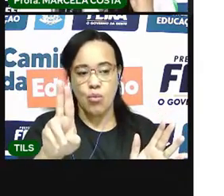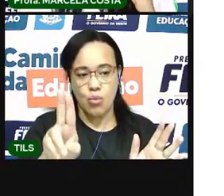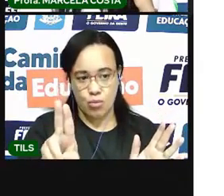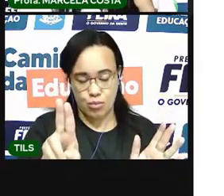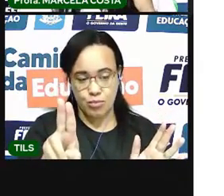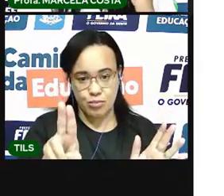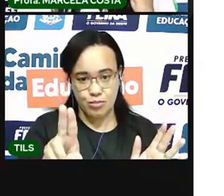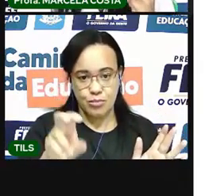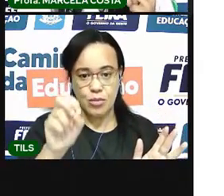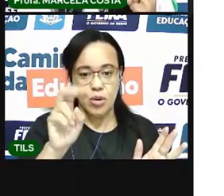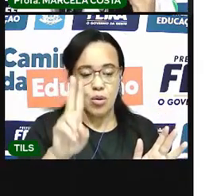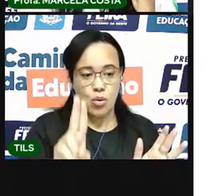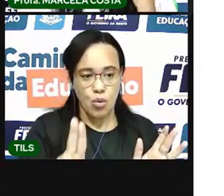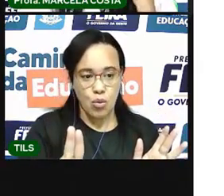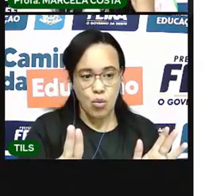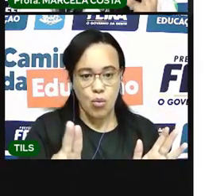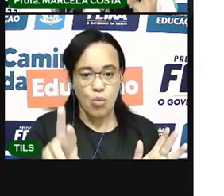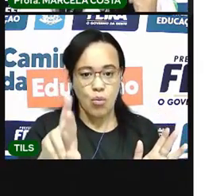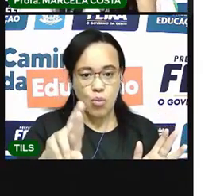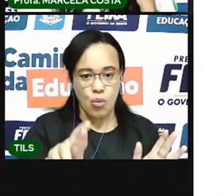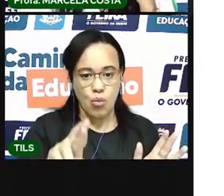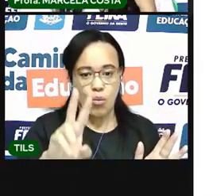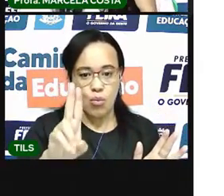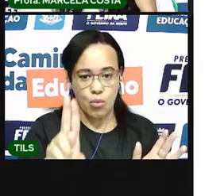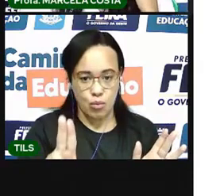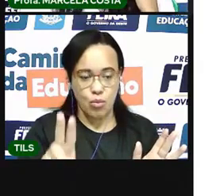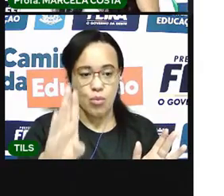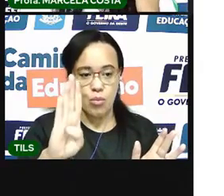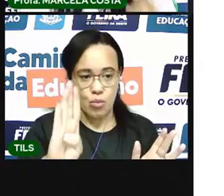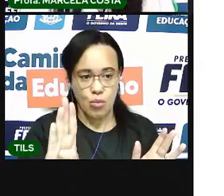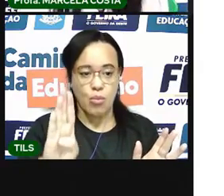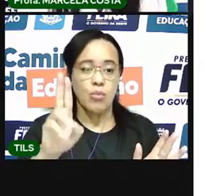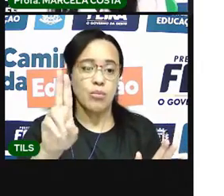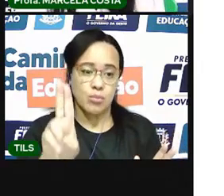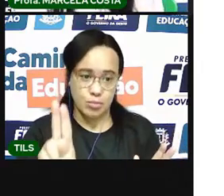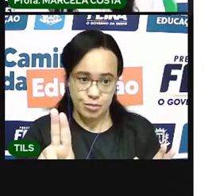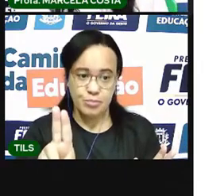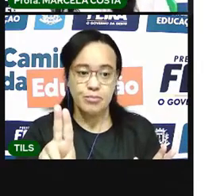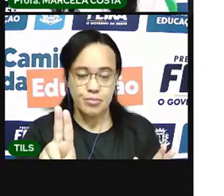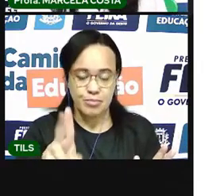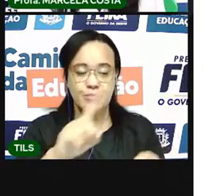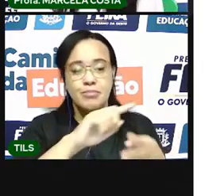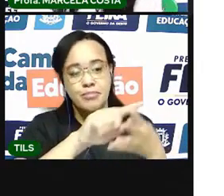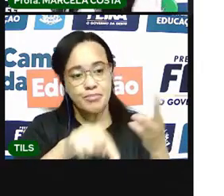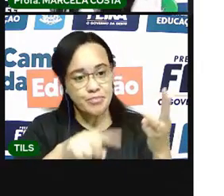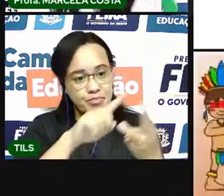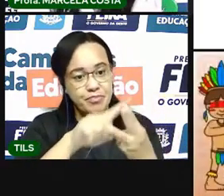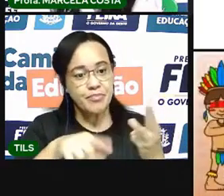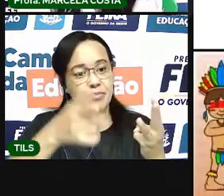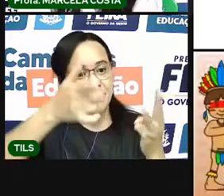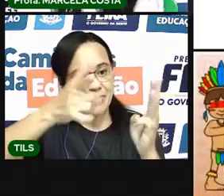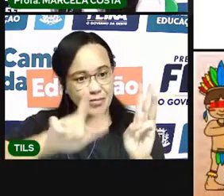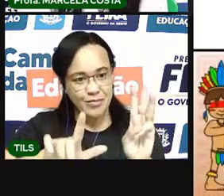U-ru-bu. Três vezes a gente abriu a boca para falar essa palavra.